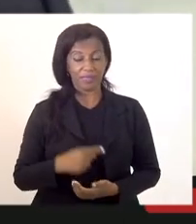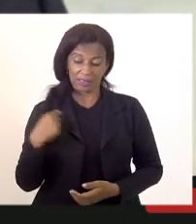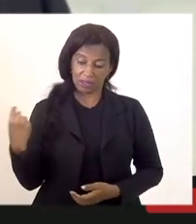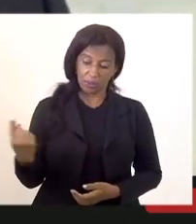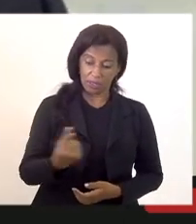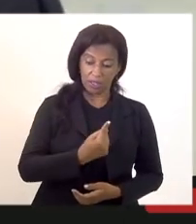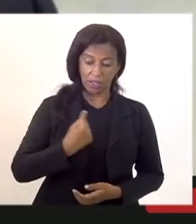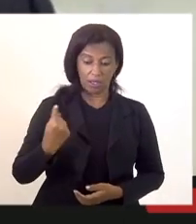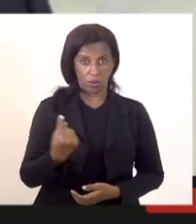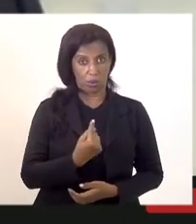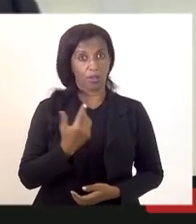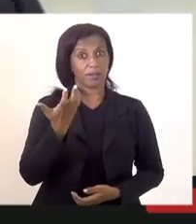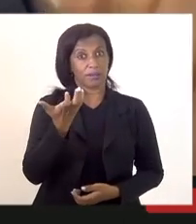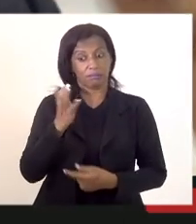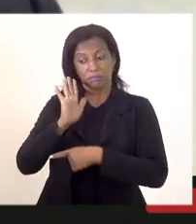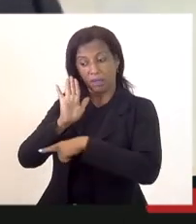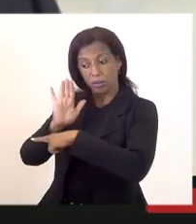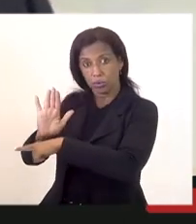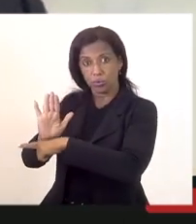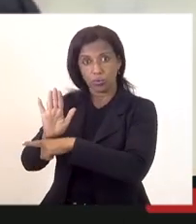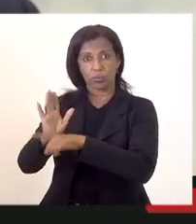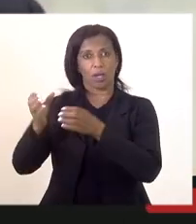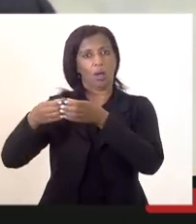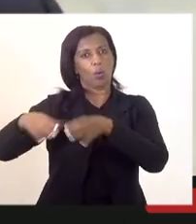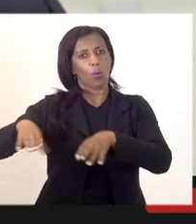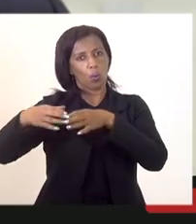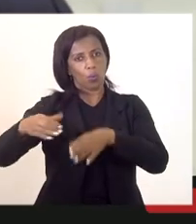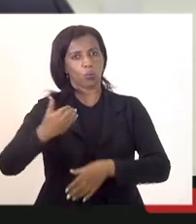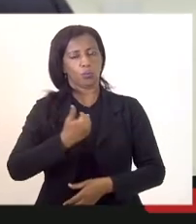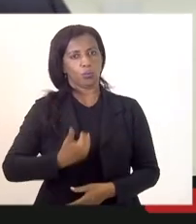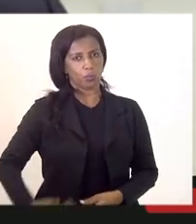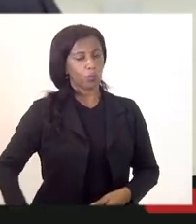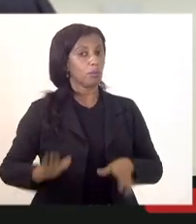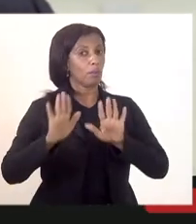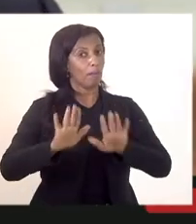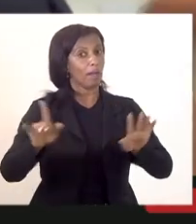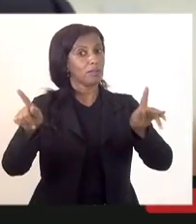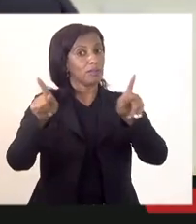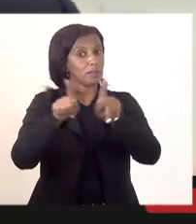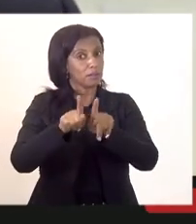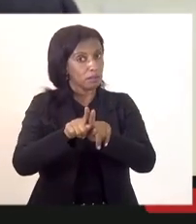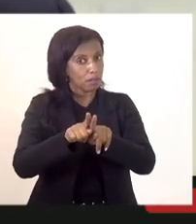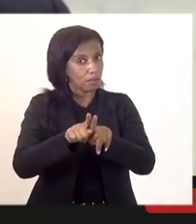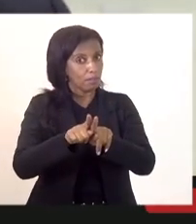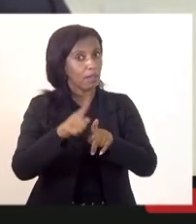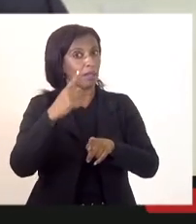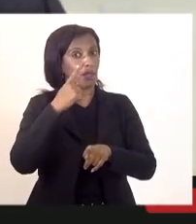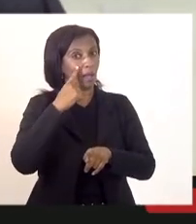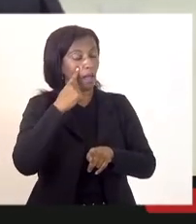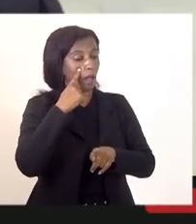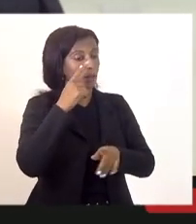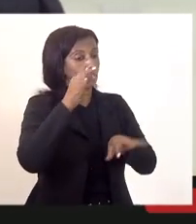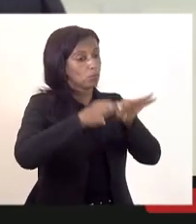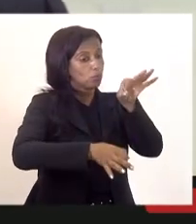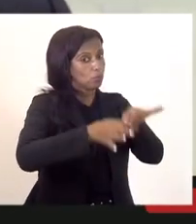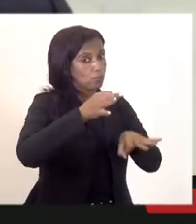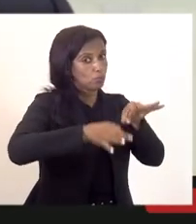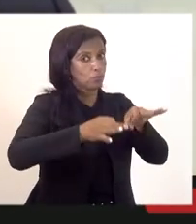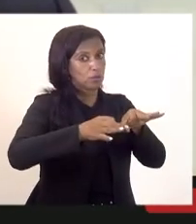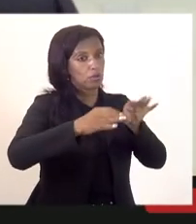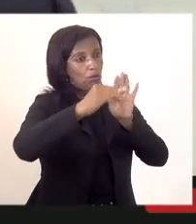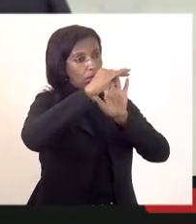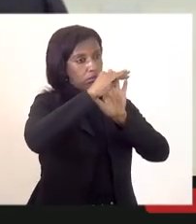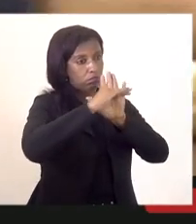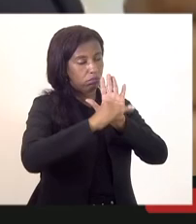incondicionalmente em defesa dos concursados dos concursos públicos mas também tentar dar toda a salvaguarda jurídica para que a decisão possa ser